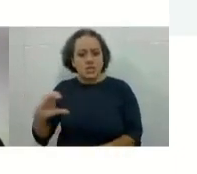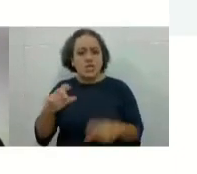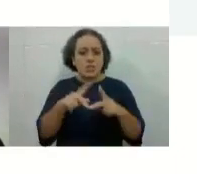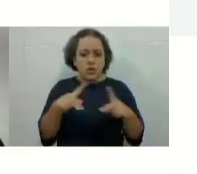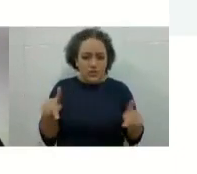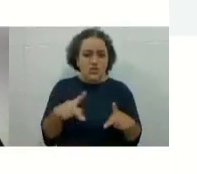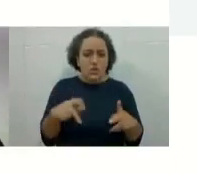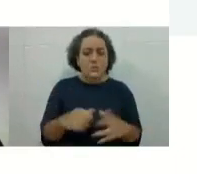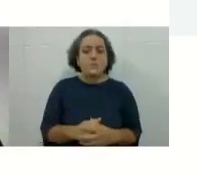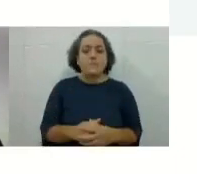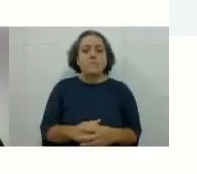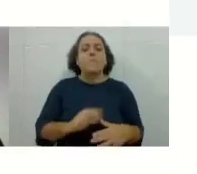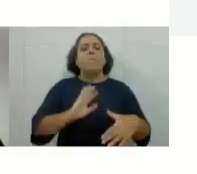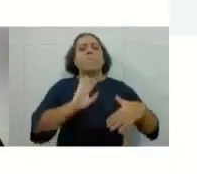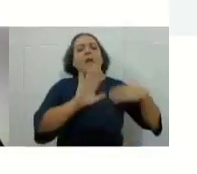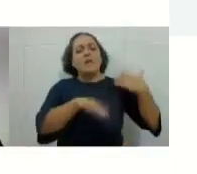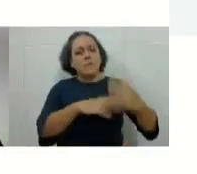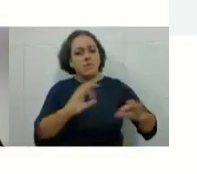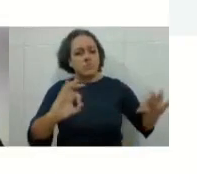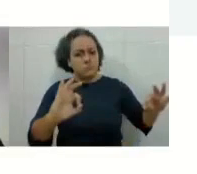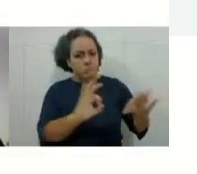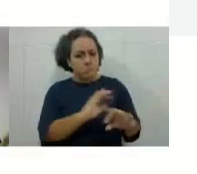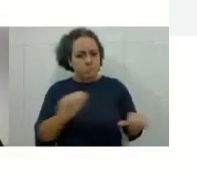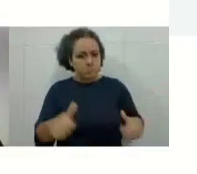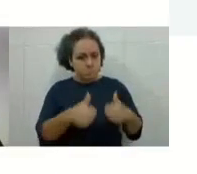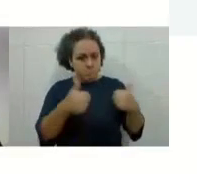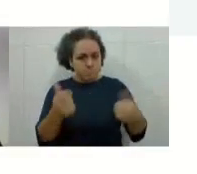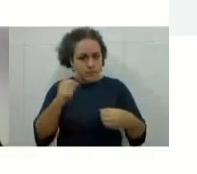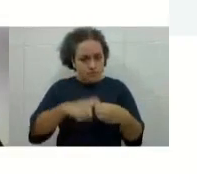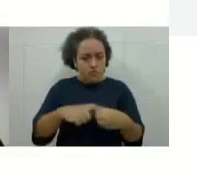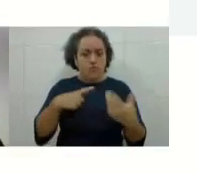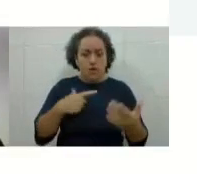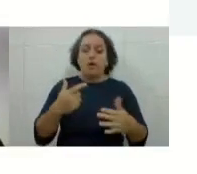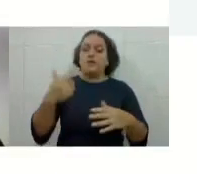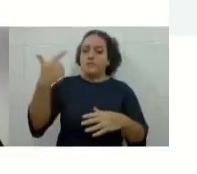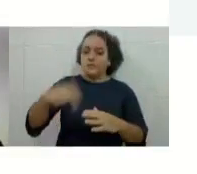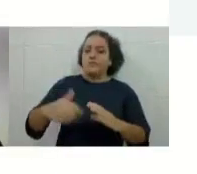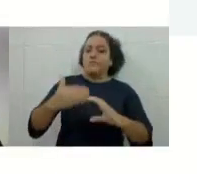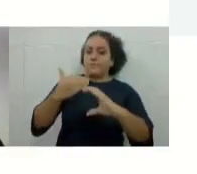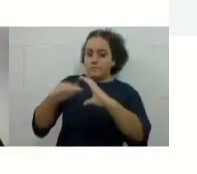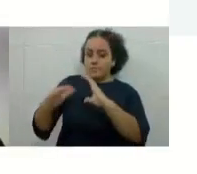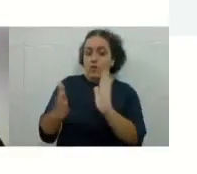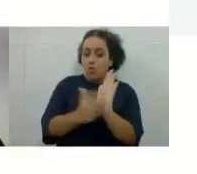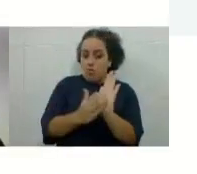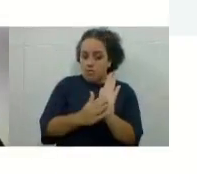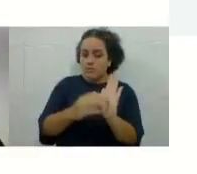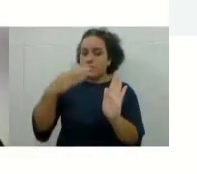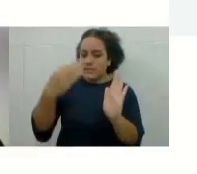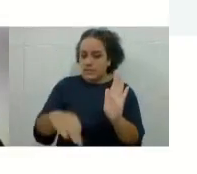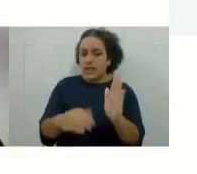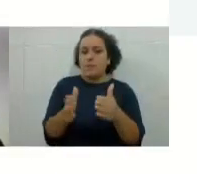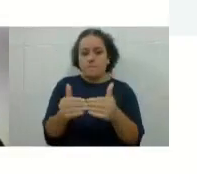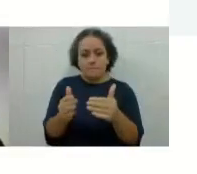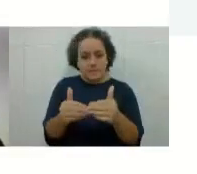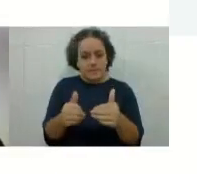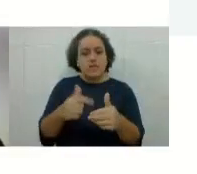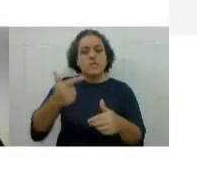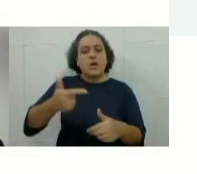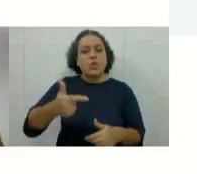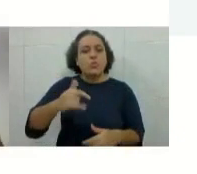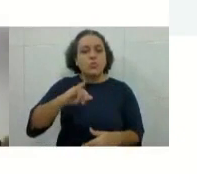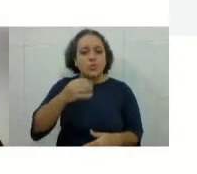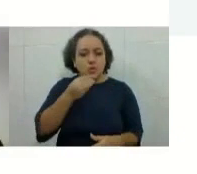manda também, olha, está aqui o requerimento de segunda oportunidade, que é um documentozinho que vocês têm que